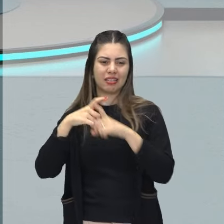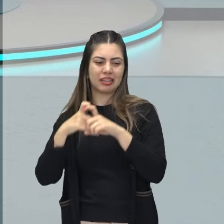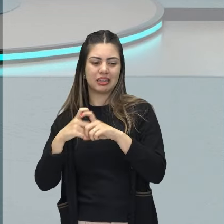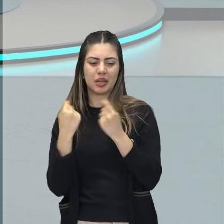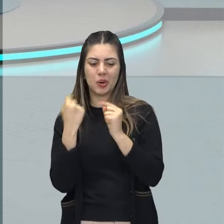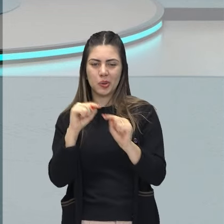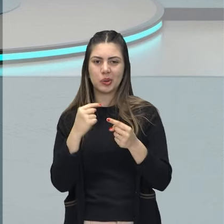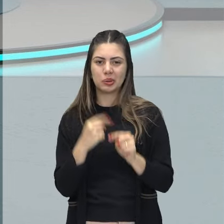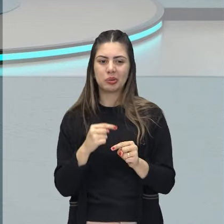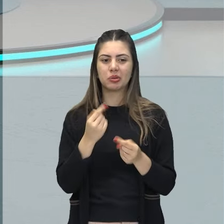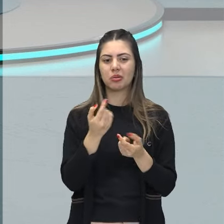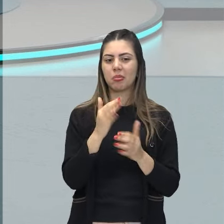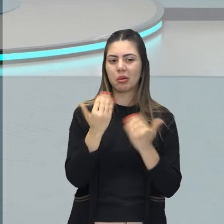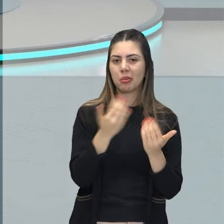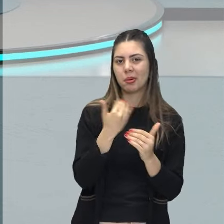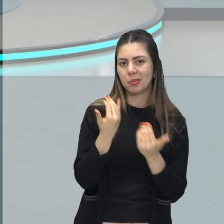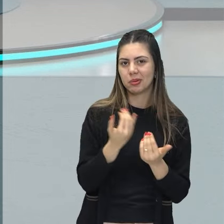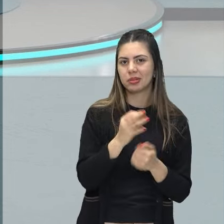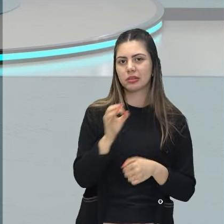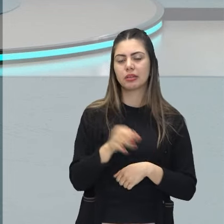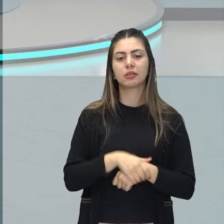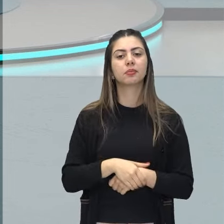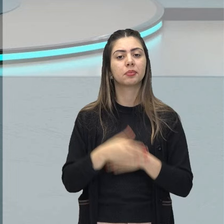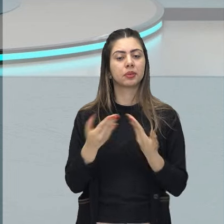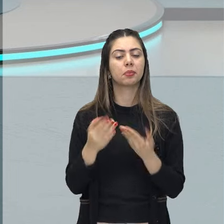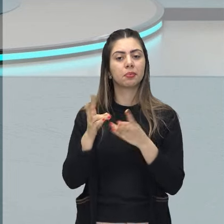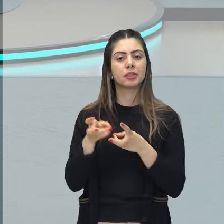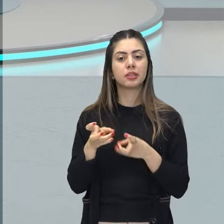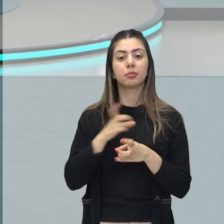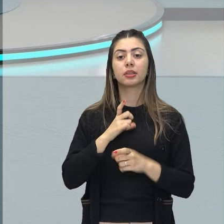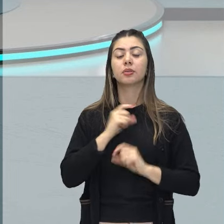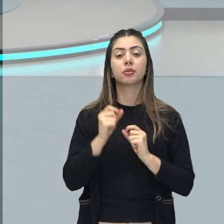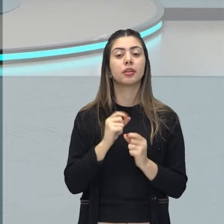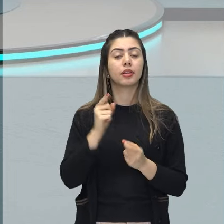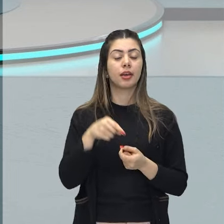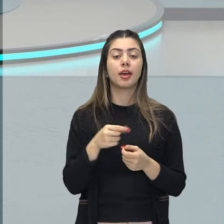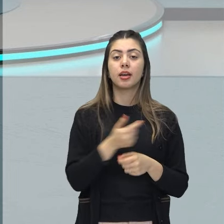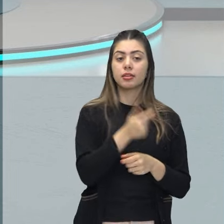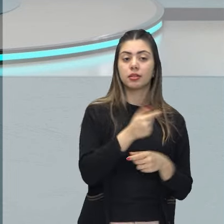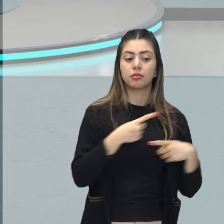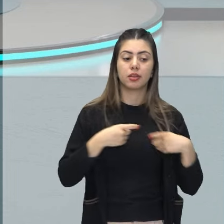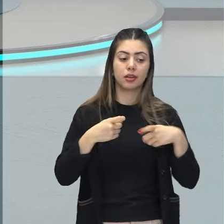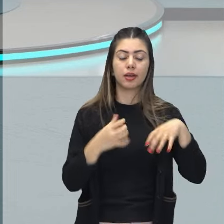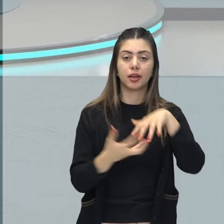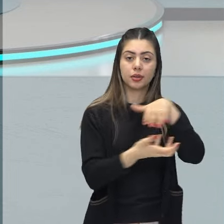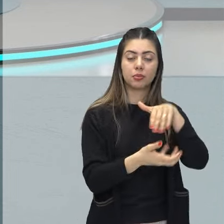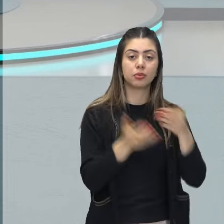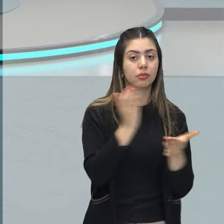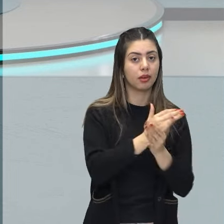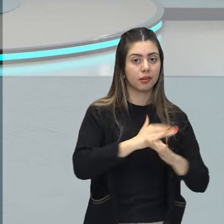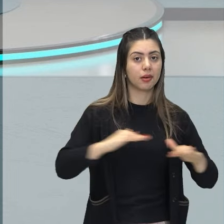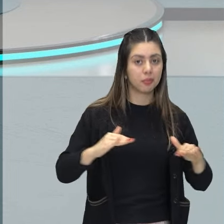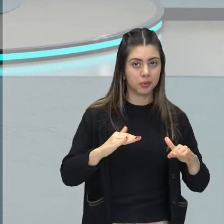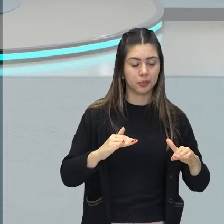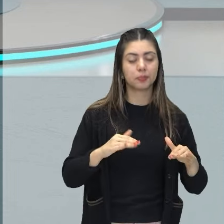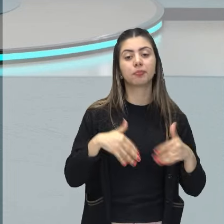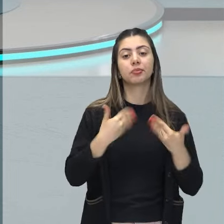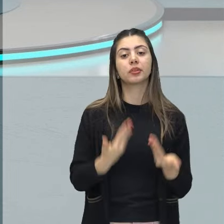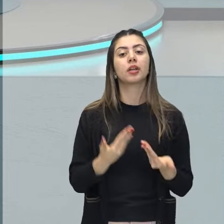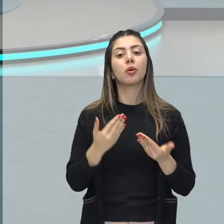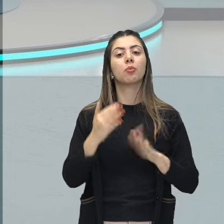relação aos judeus. Então observem que temos aqui o fim da Segunda Guerra e com o fim dessa Segunda Guerra